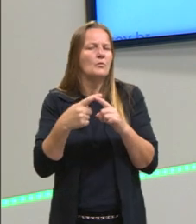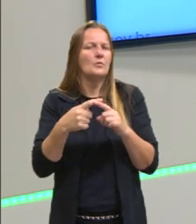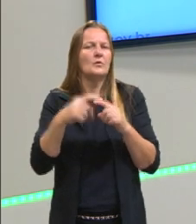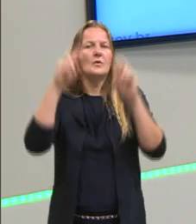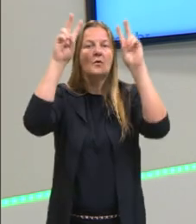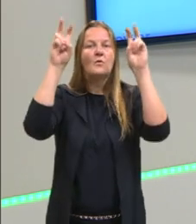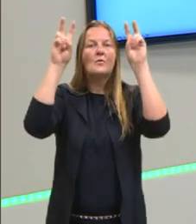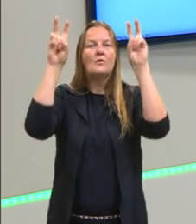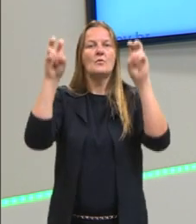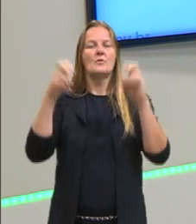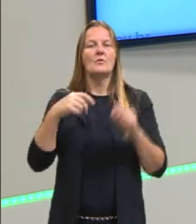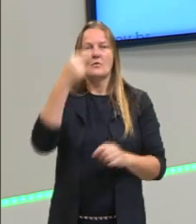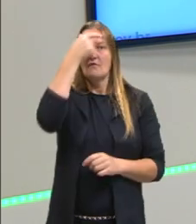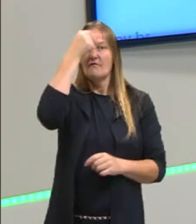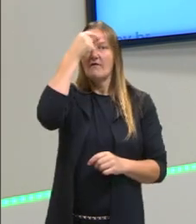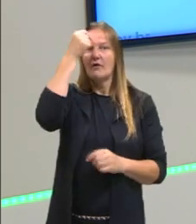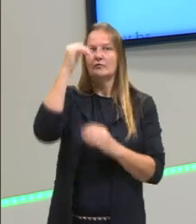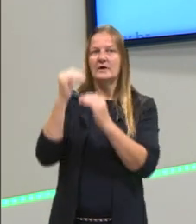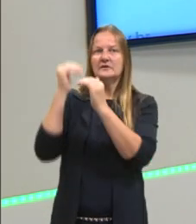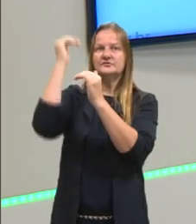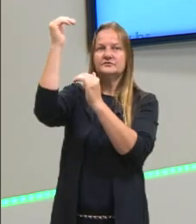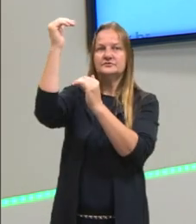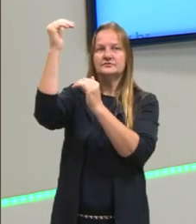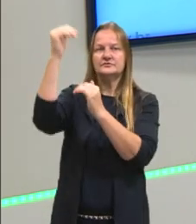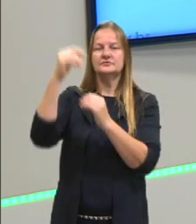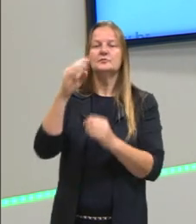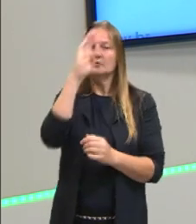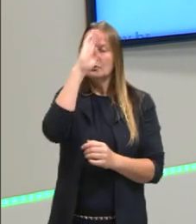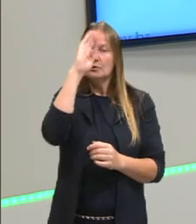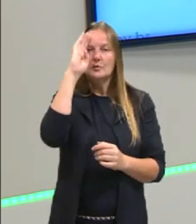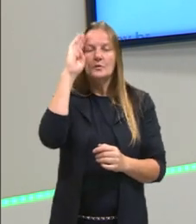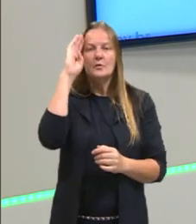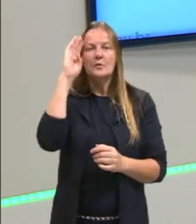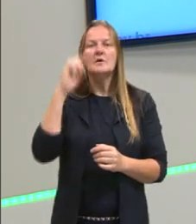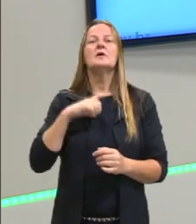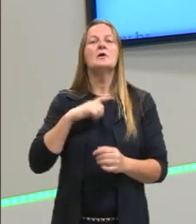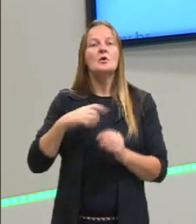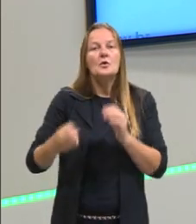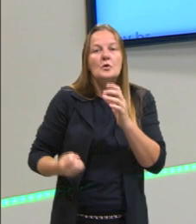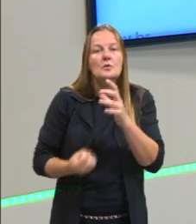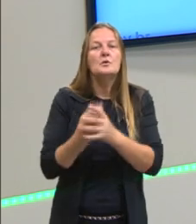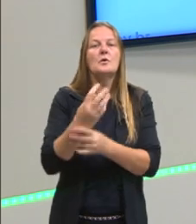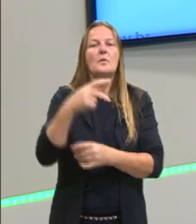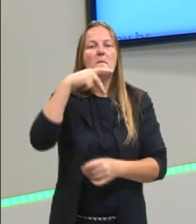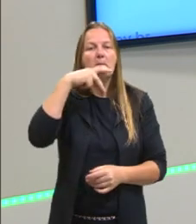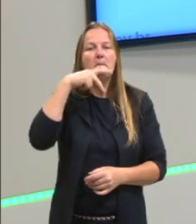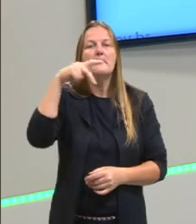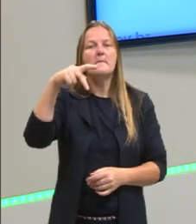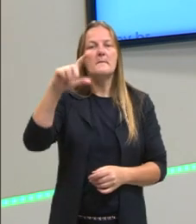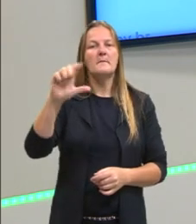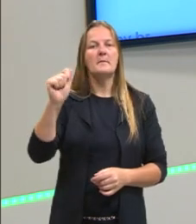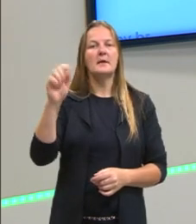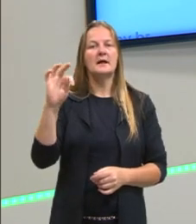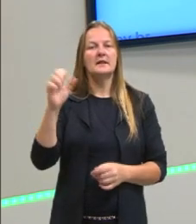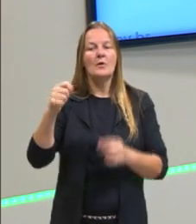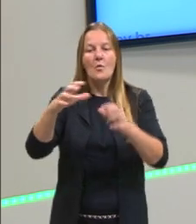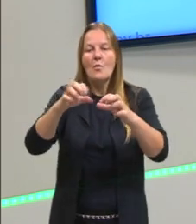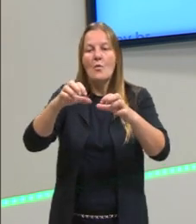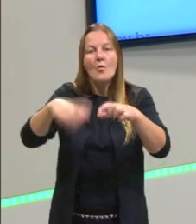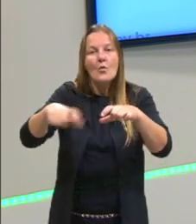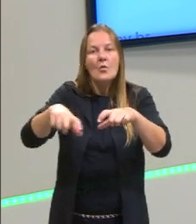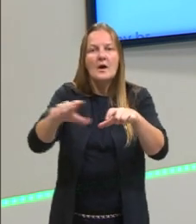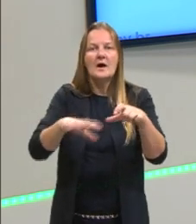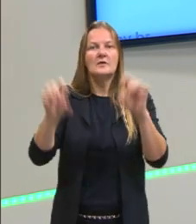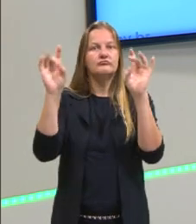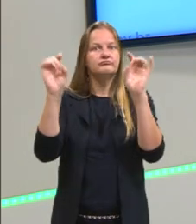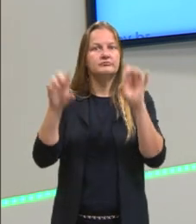sobre o ensino superior. Vem daqui, da Academia do Platão, que é um ambiente de pesquisa. E